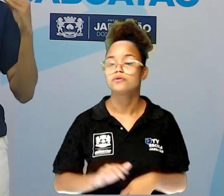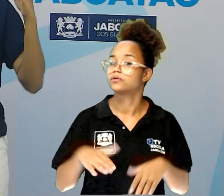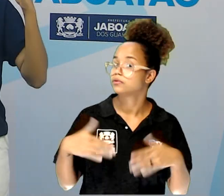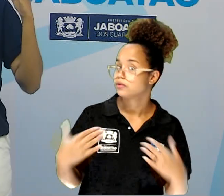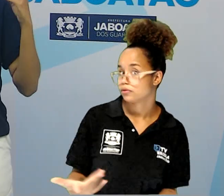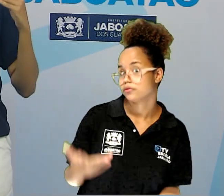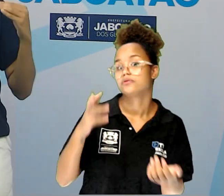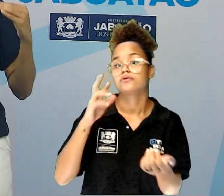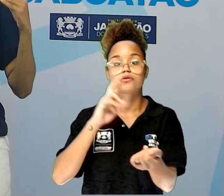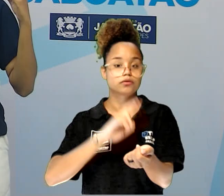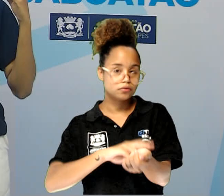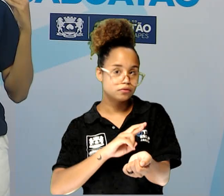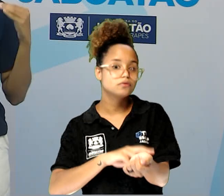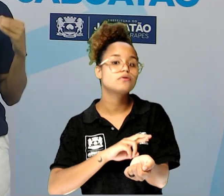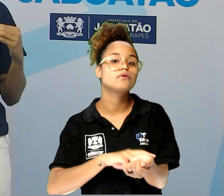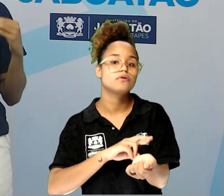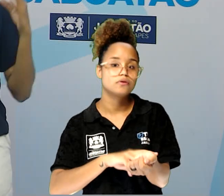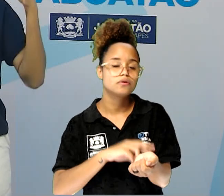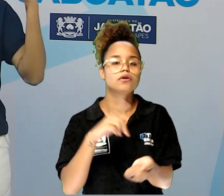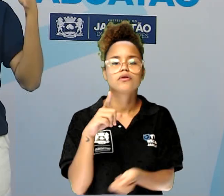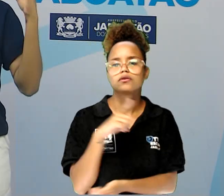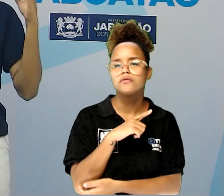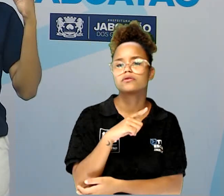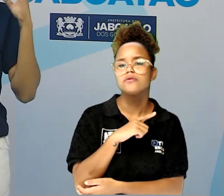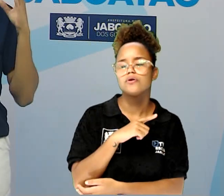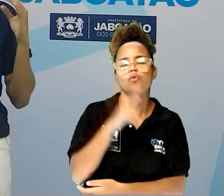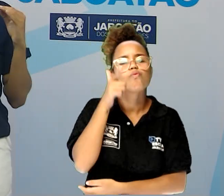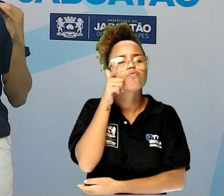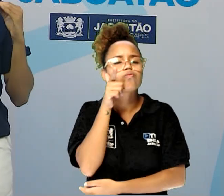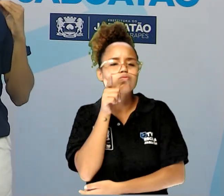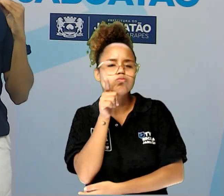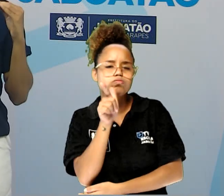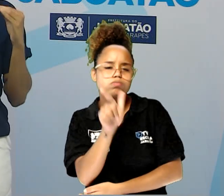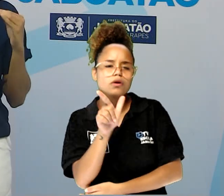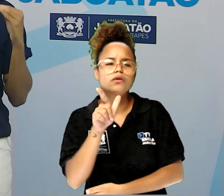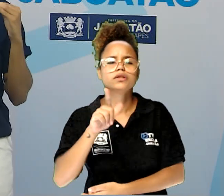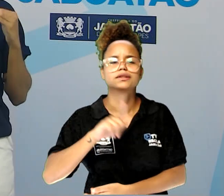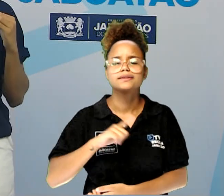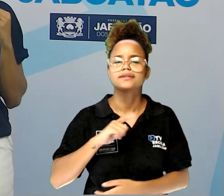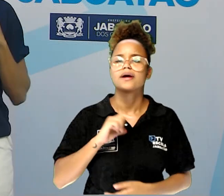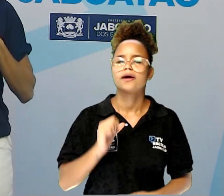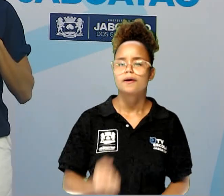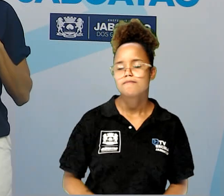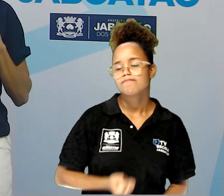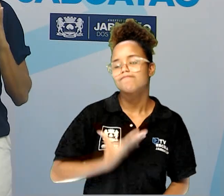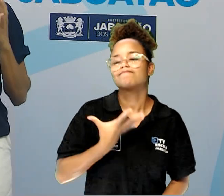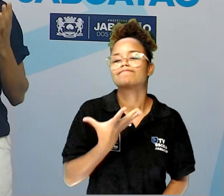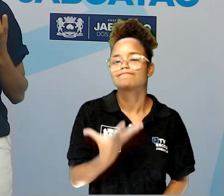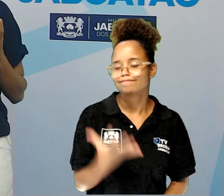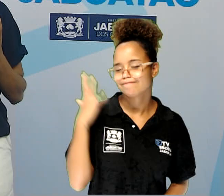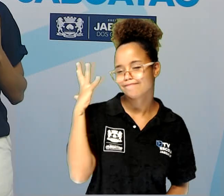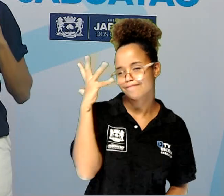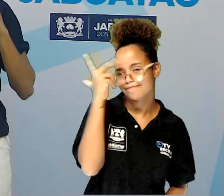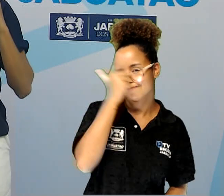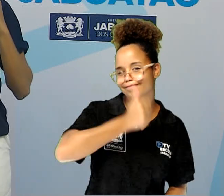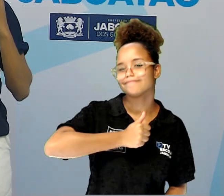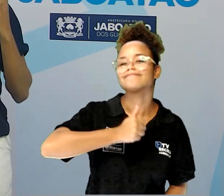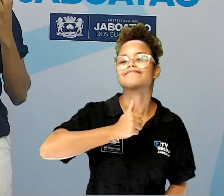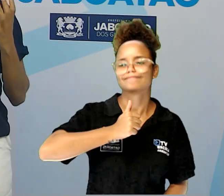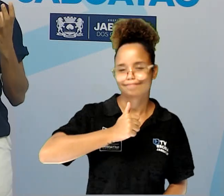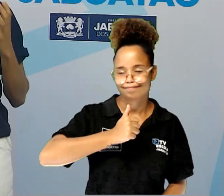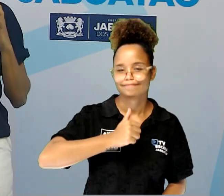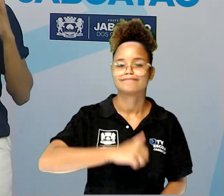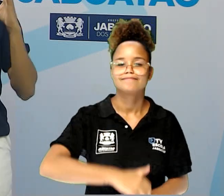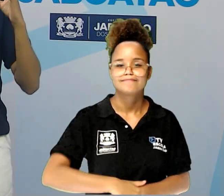ritmo que a métrica dá, conseguir fechar uma poesia bem bonitinha, bem